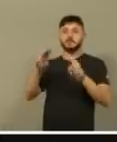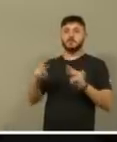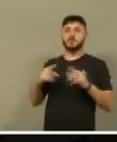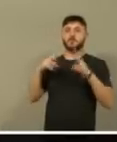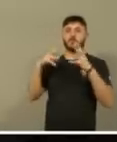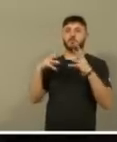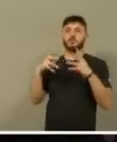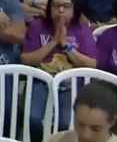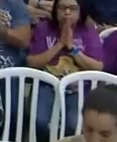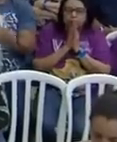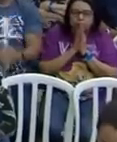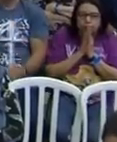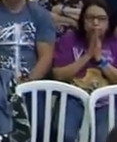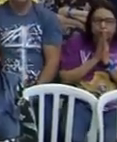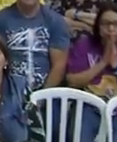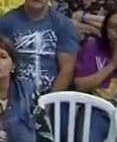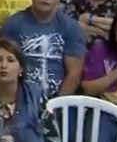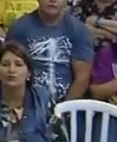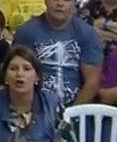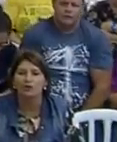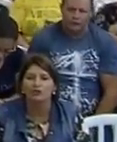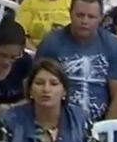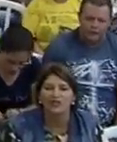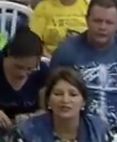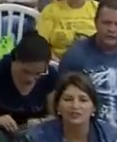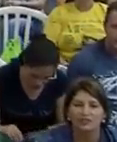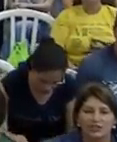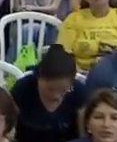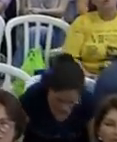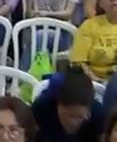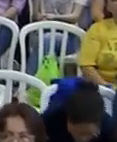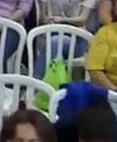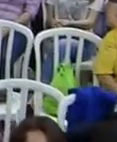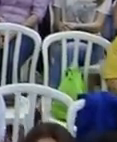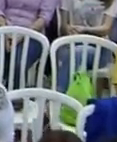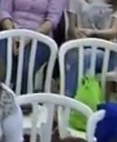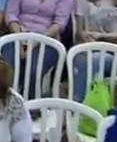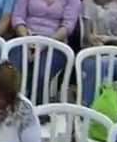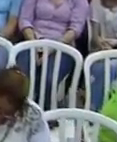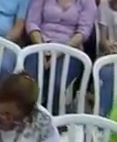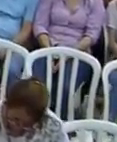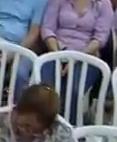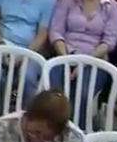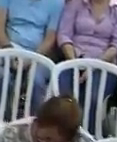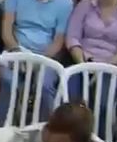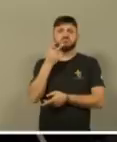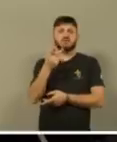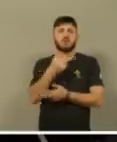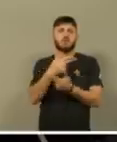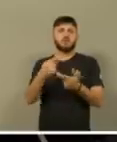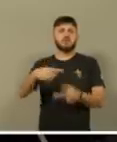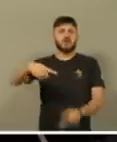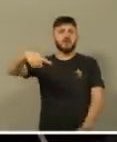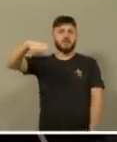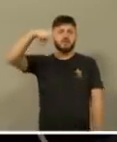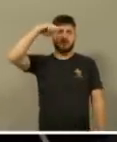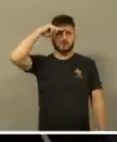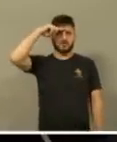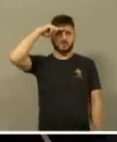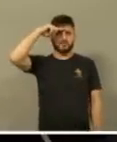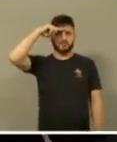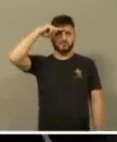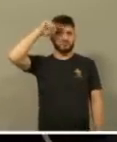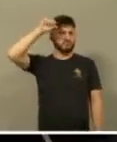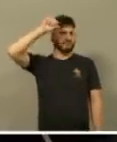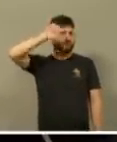qual, eu a enviei, você escutou o texto? tem muitas pessoas, que falam muita negatividade, comece a